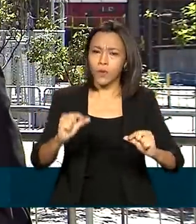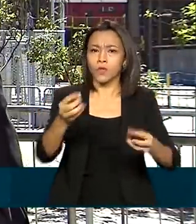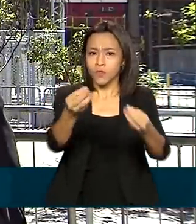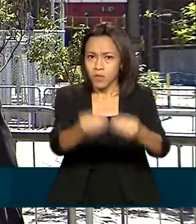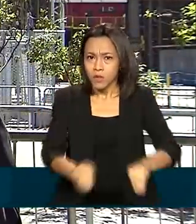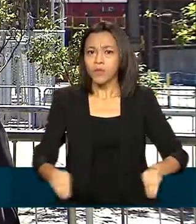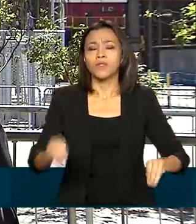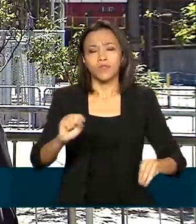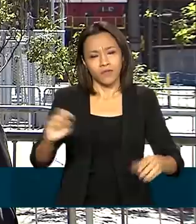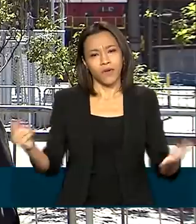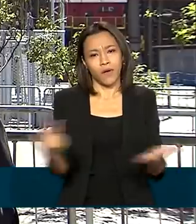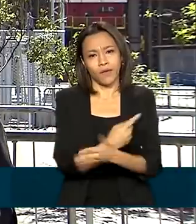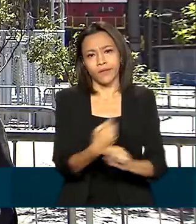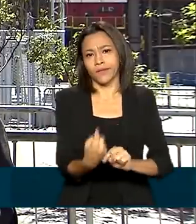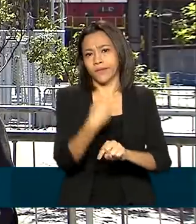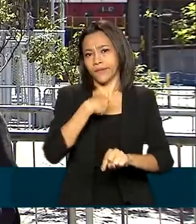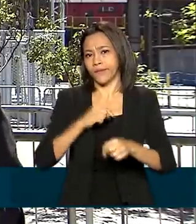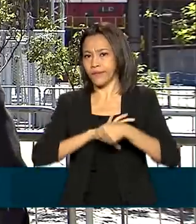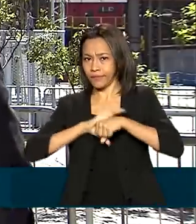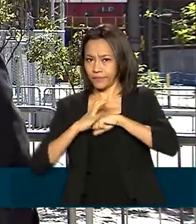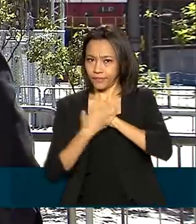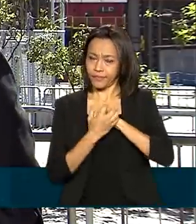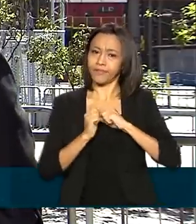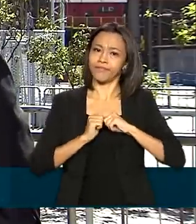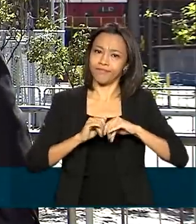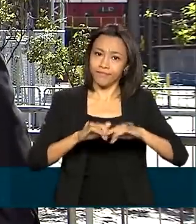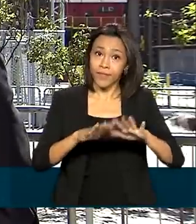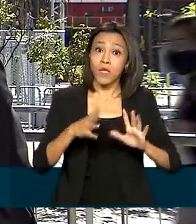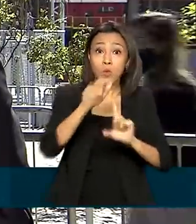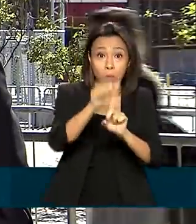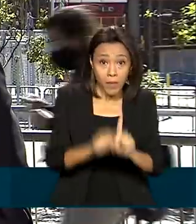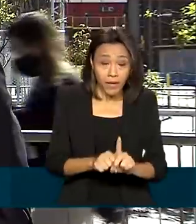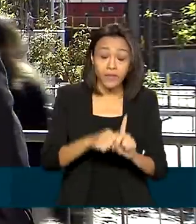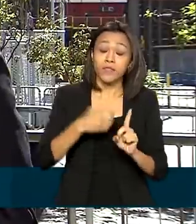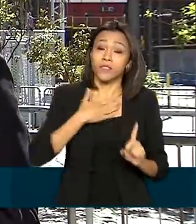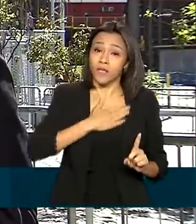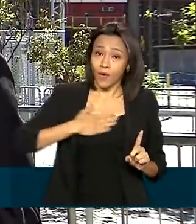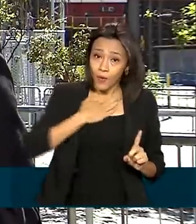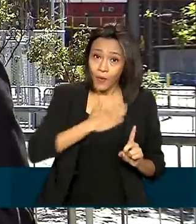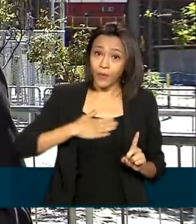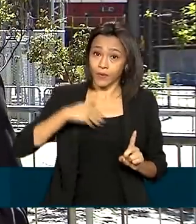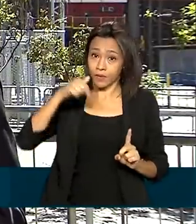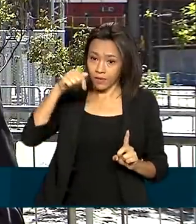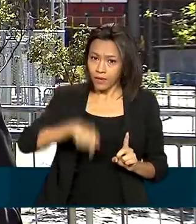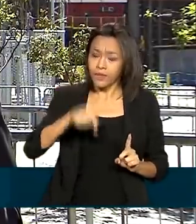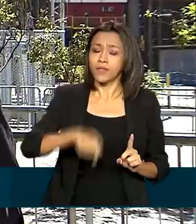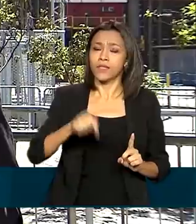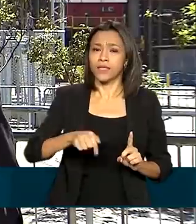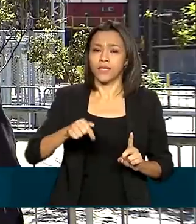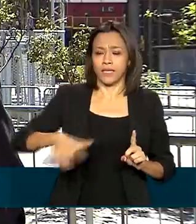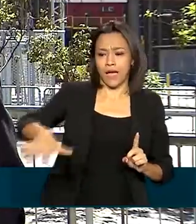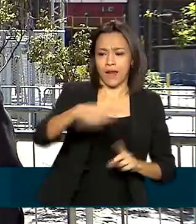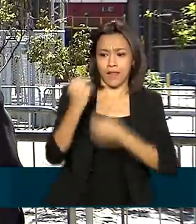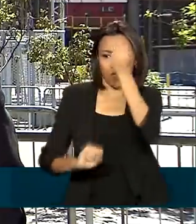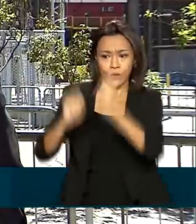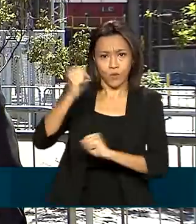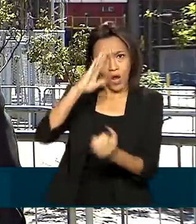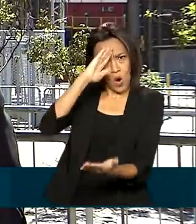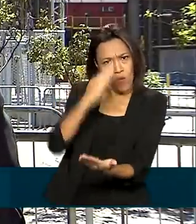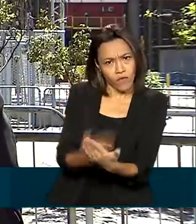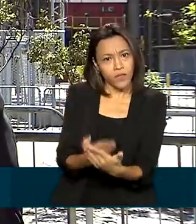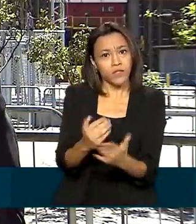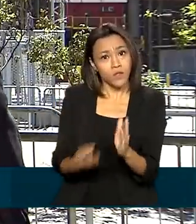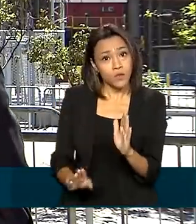pela pandemia do coronavírus. Tanto que agora, no mês de agosto, o índice de confiança do setor da indústria do aço subiu 8